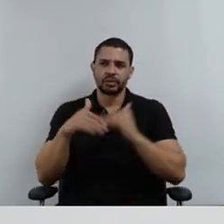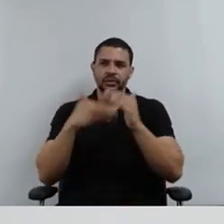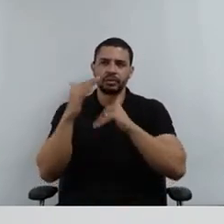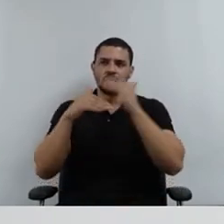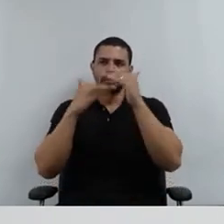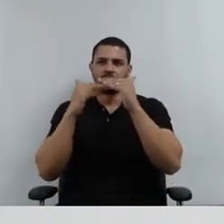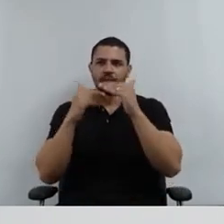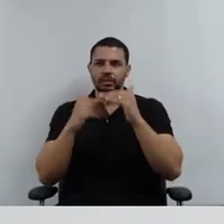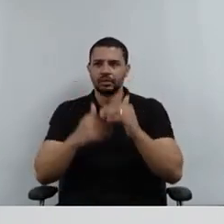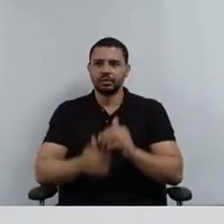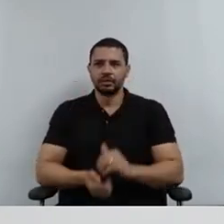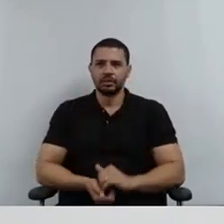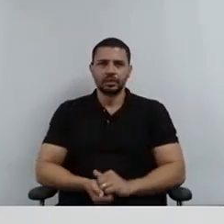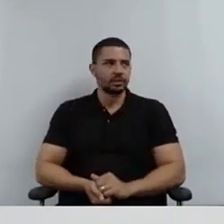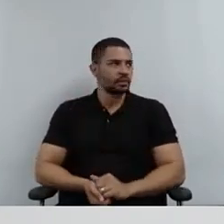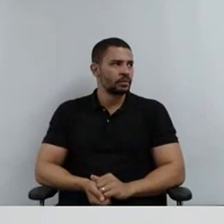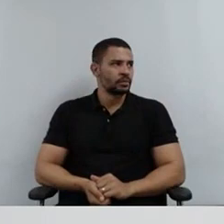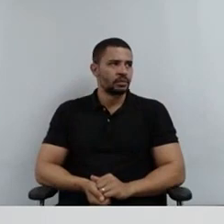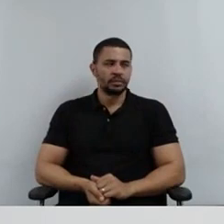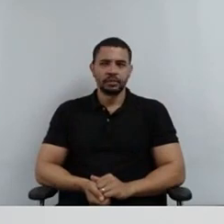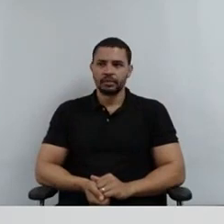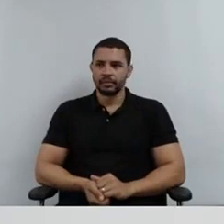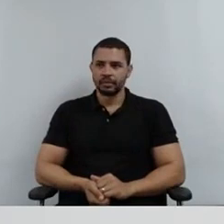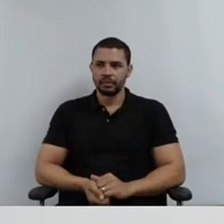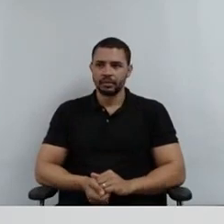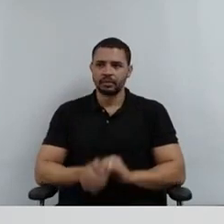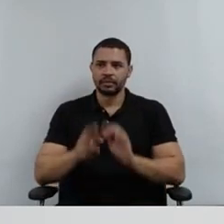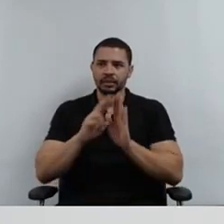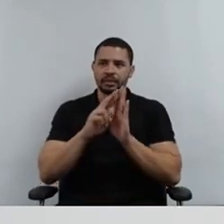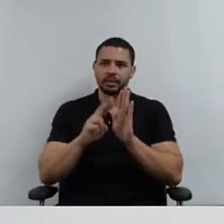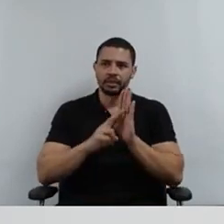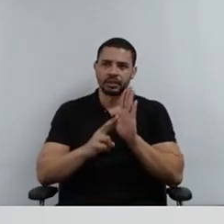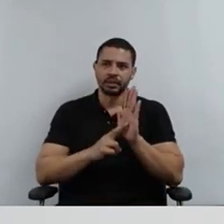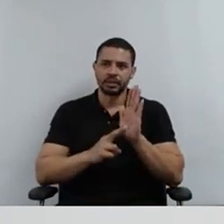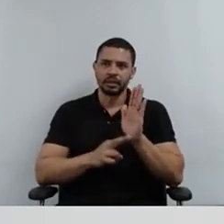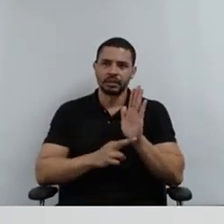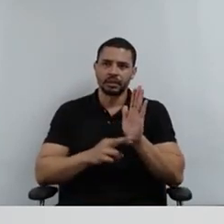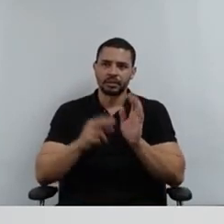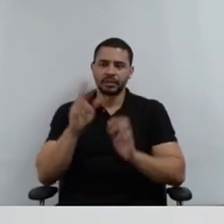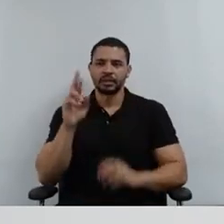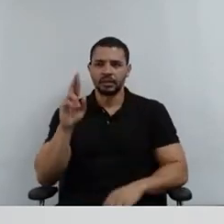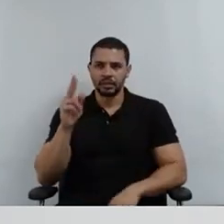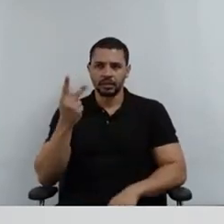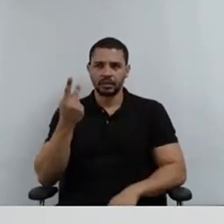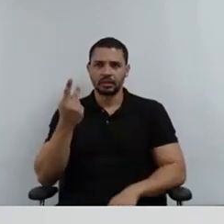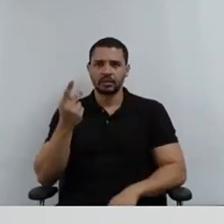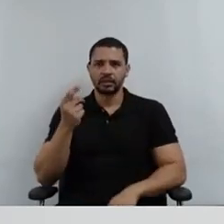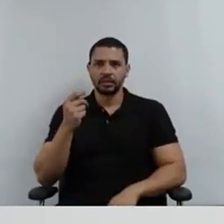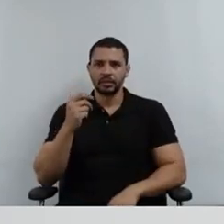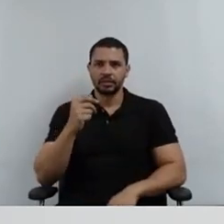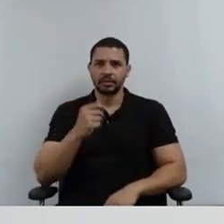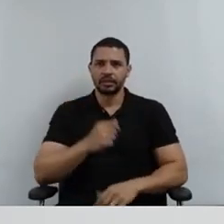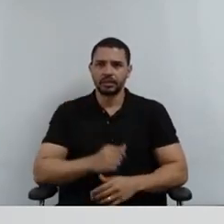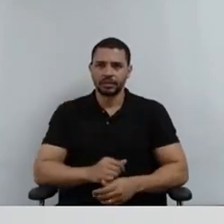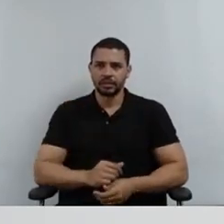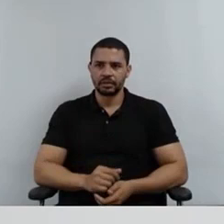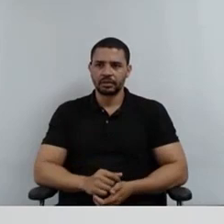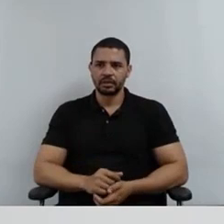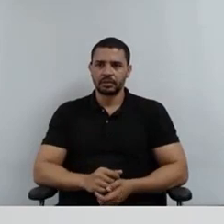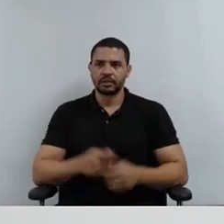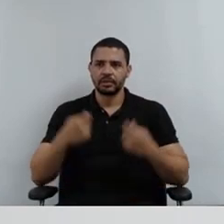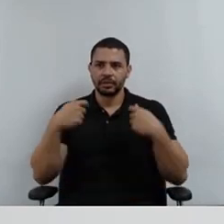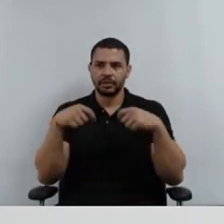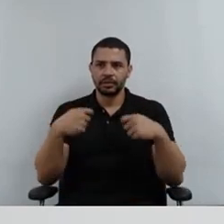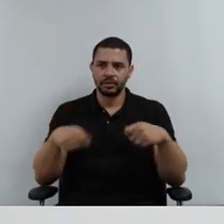natureza que o Departamento de Recursos Humanos, hoje o Departamento de Recursos Humanos, passe por uma